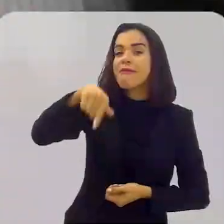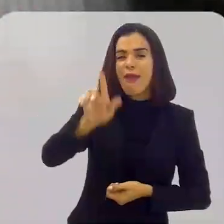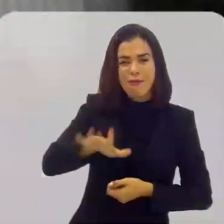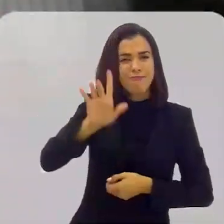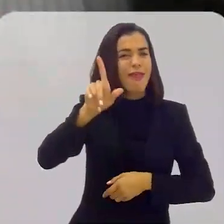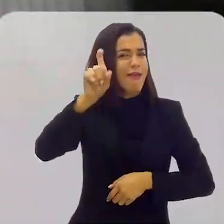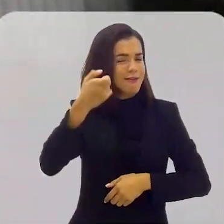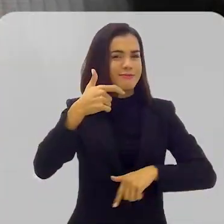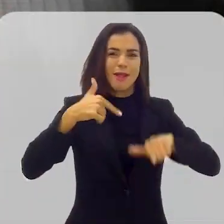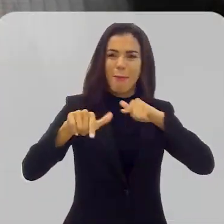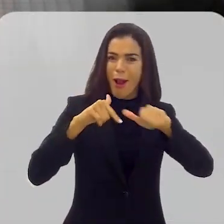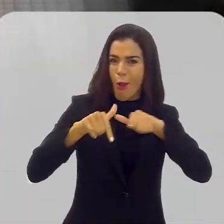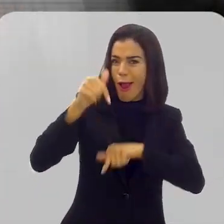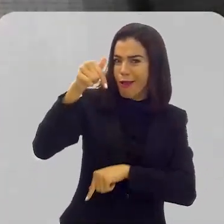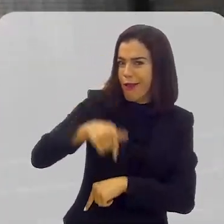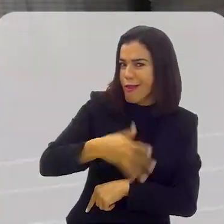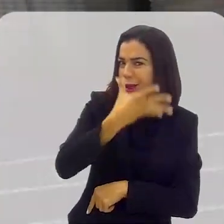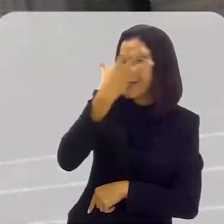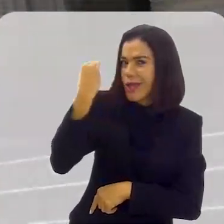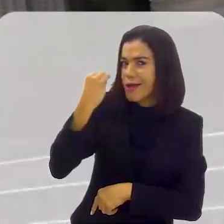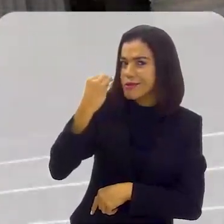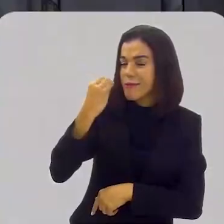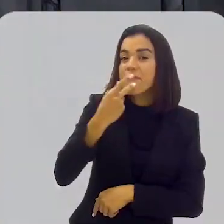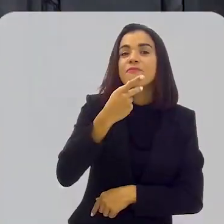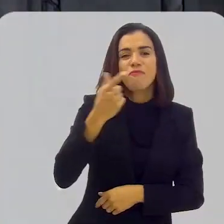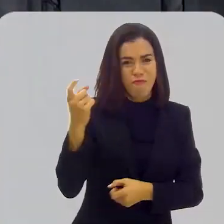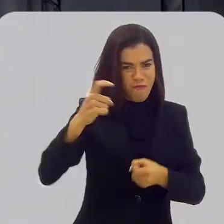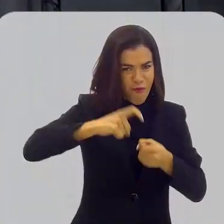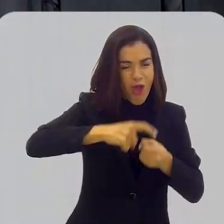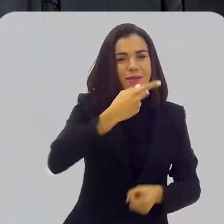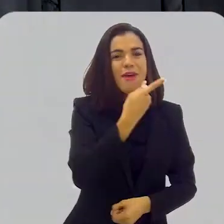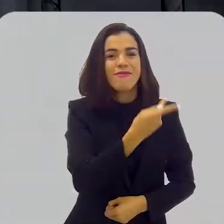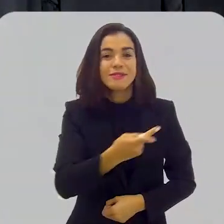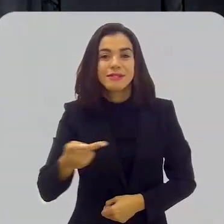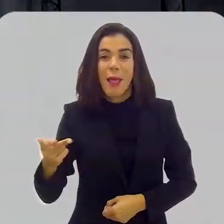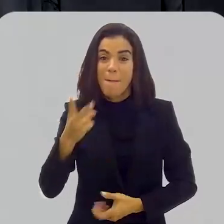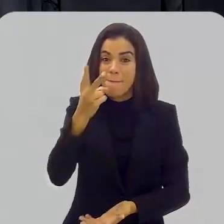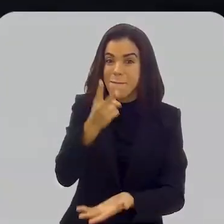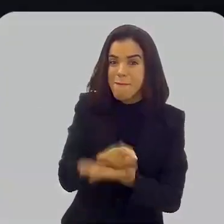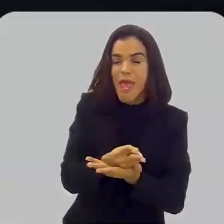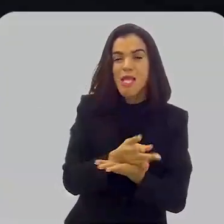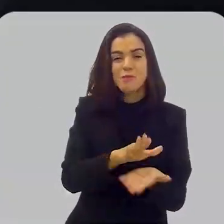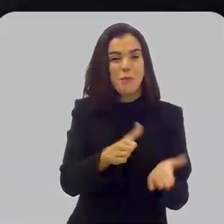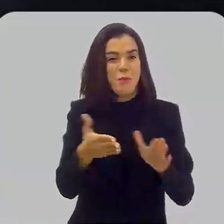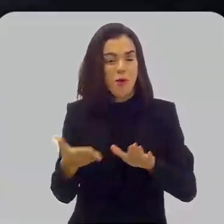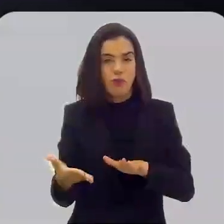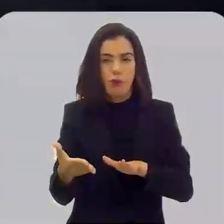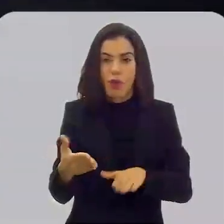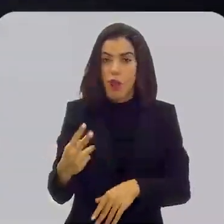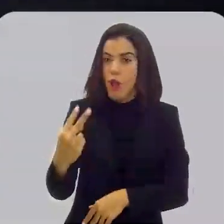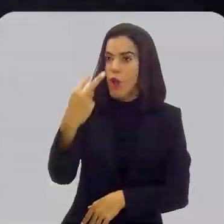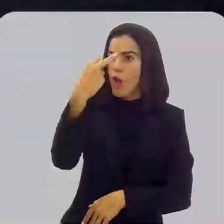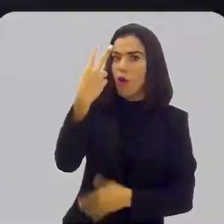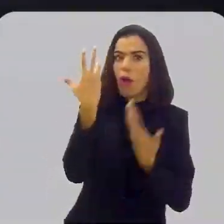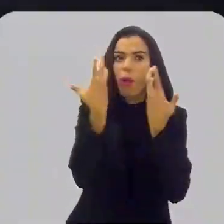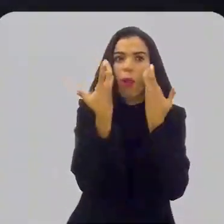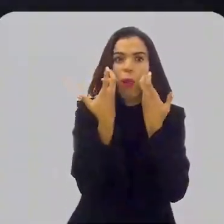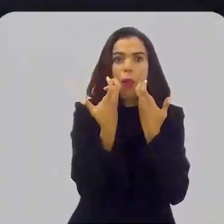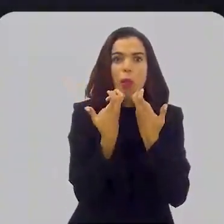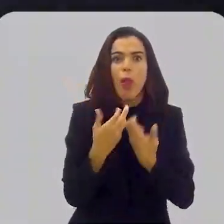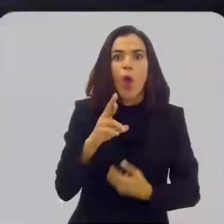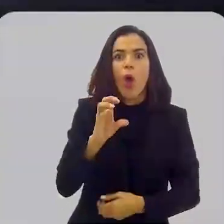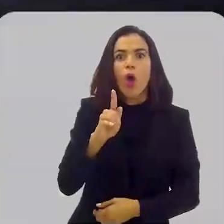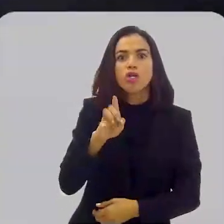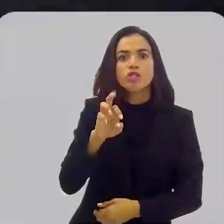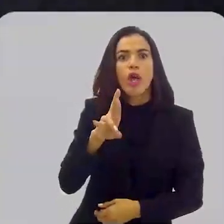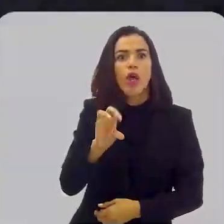Quem já trabalhou aqui não esquece Ou volta para visitar Mesmo depois que partiu Ele olhou para